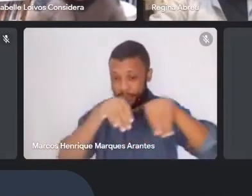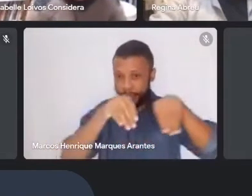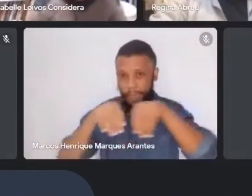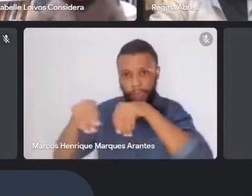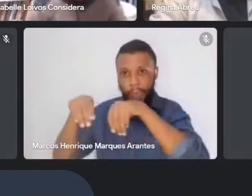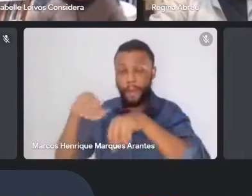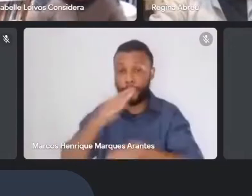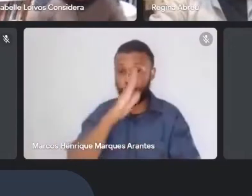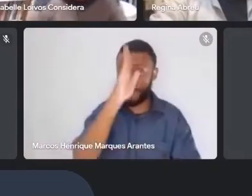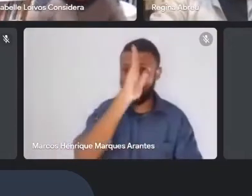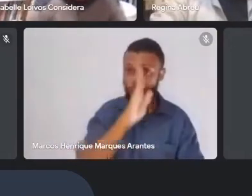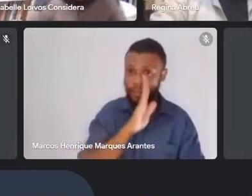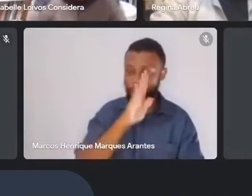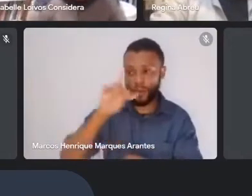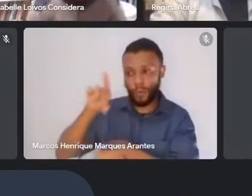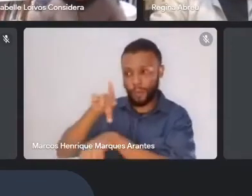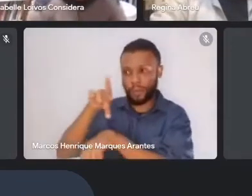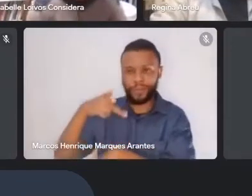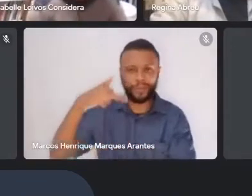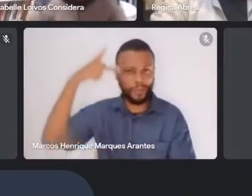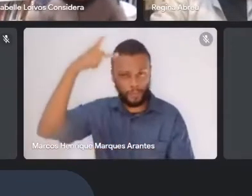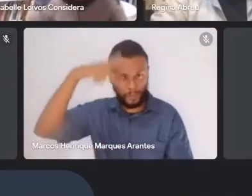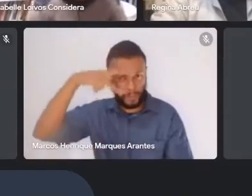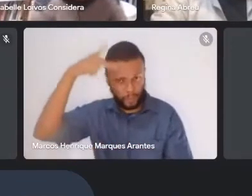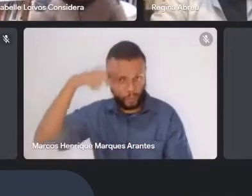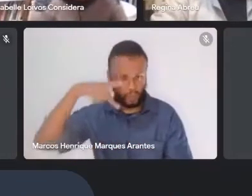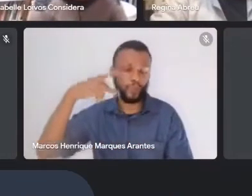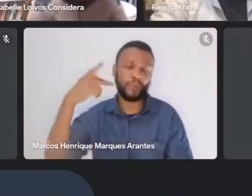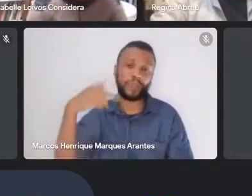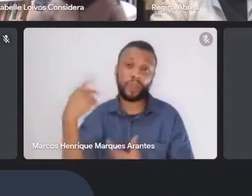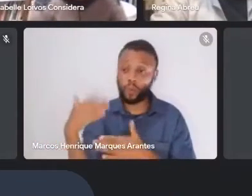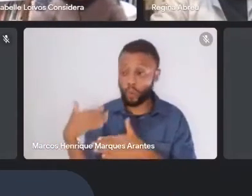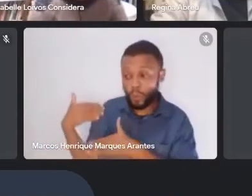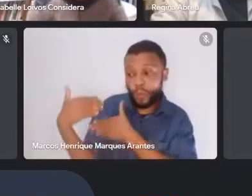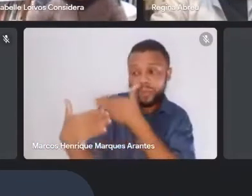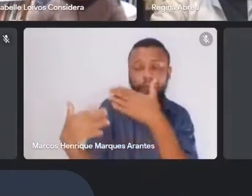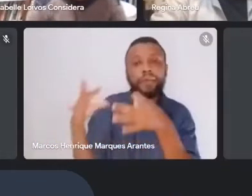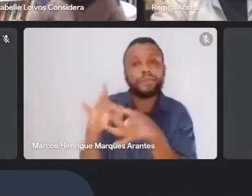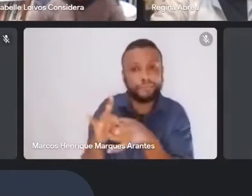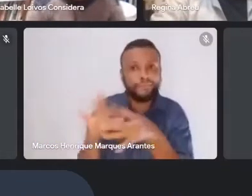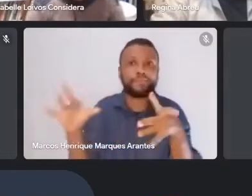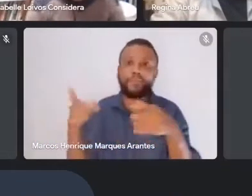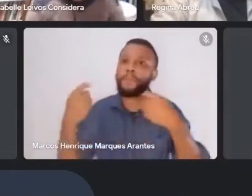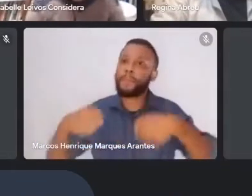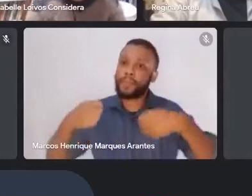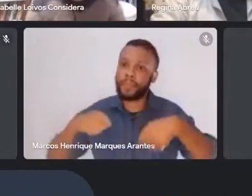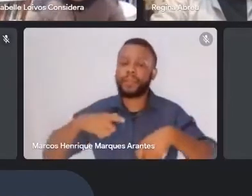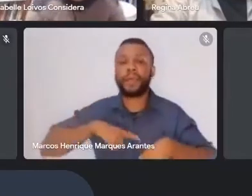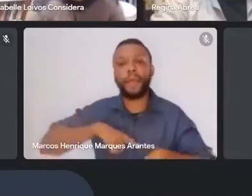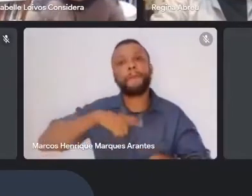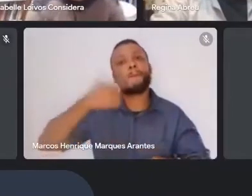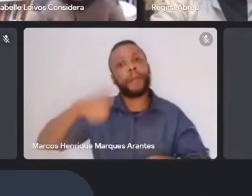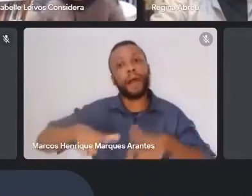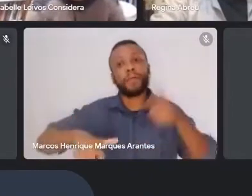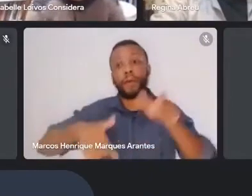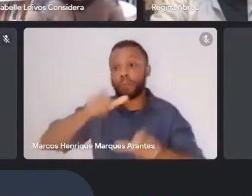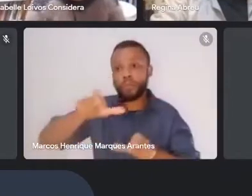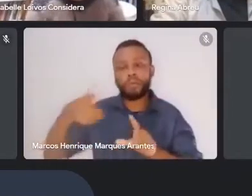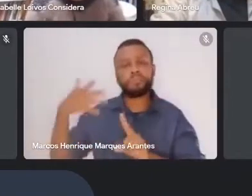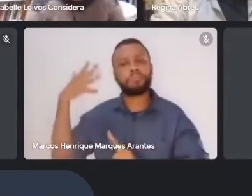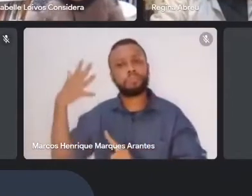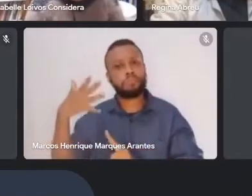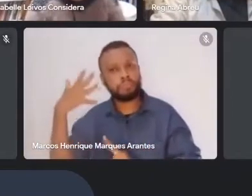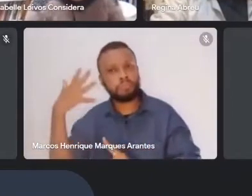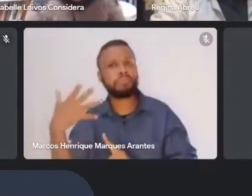democrático, mais pessoas falando. Eu sinto falta dos professores que participaram